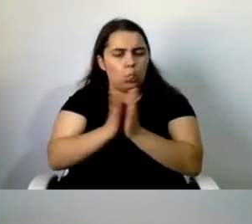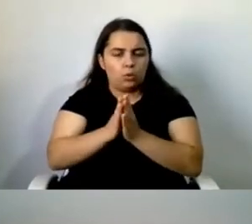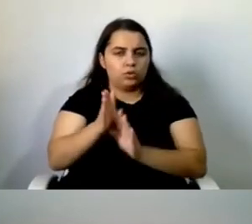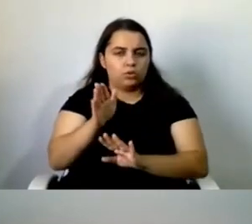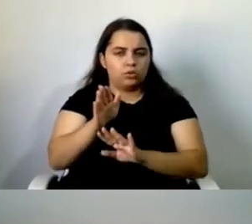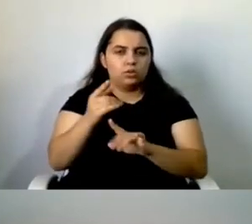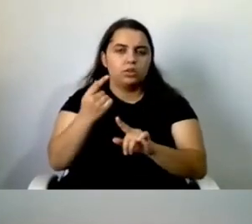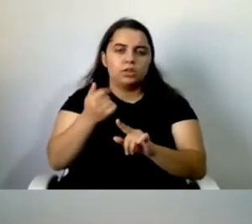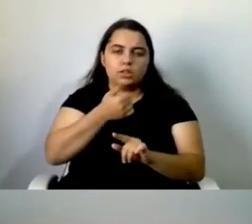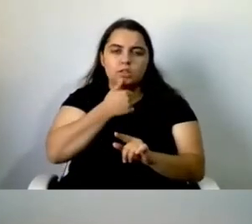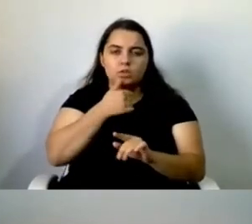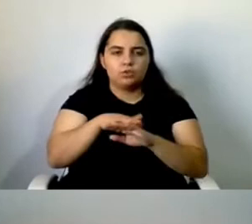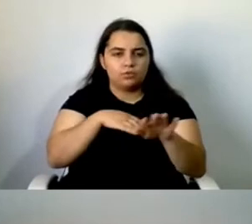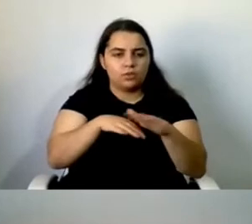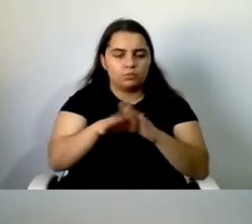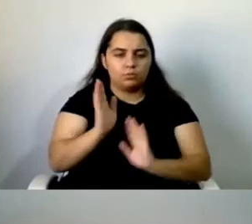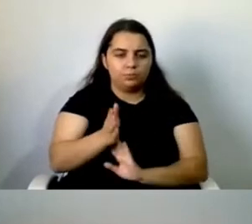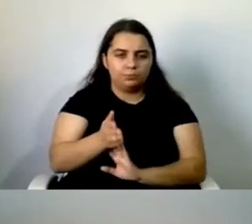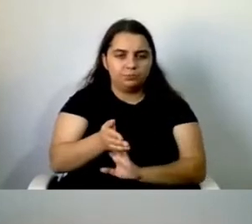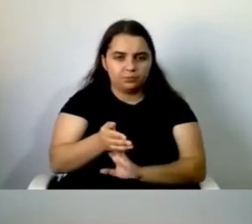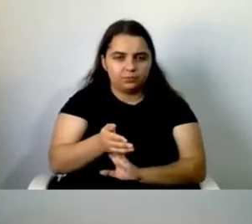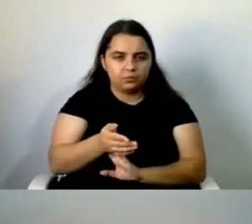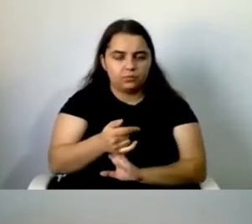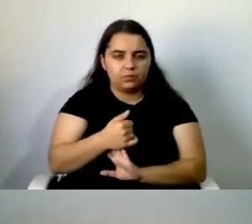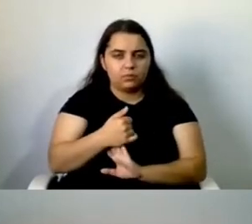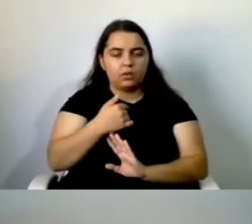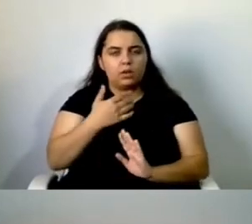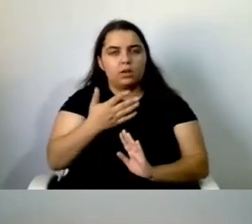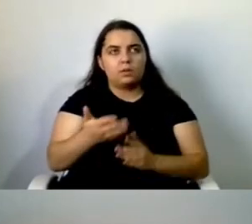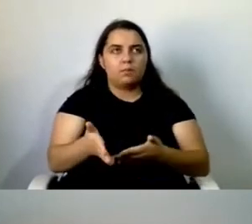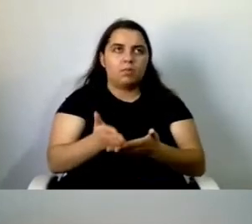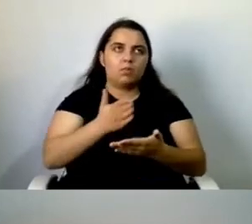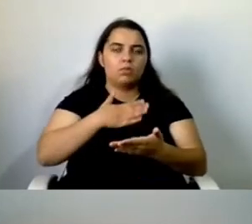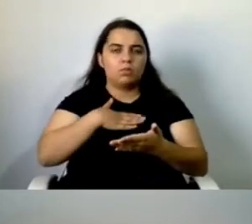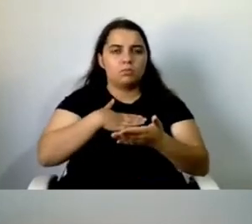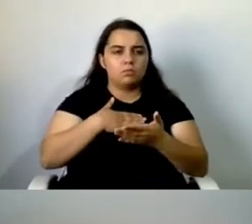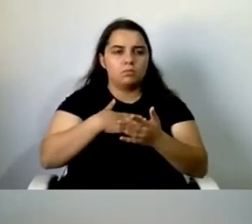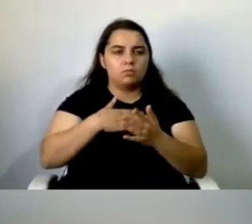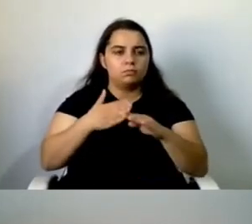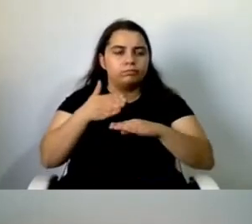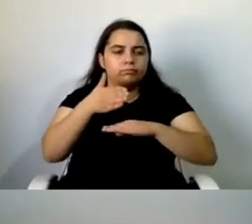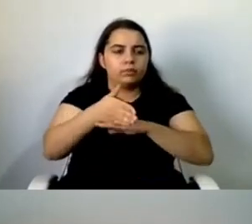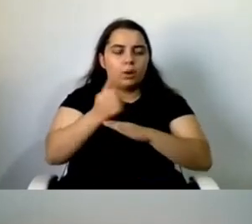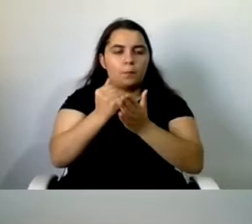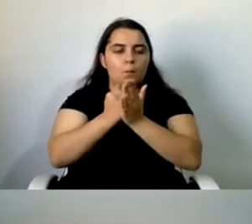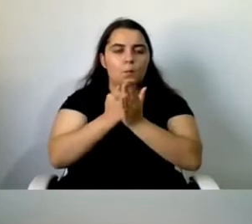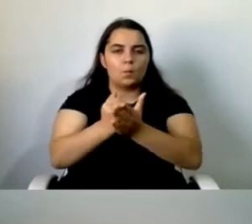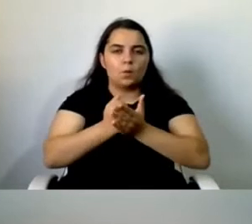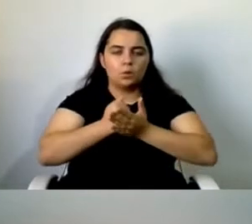que não tiveram acesso a este apoio, mas que fizeram um contributo muito